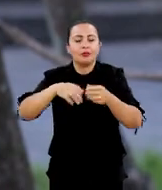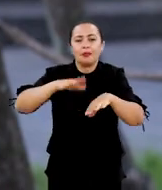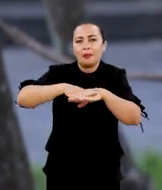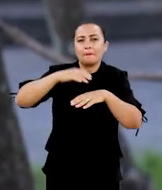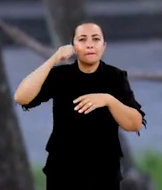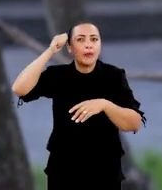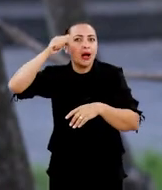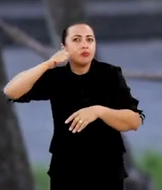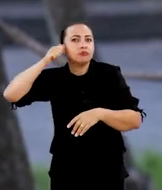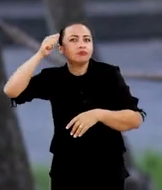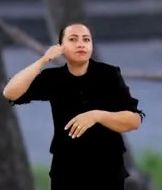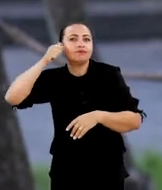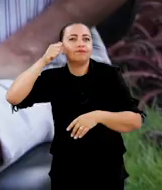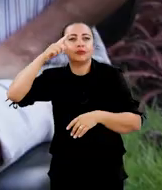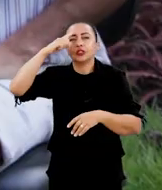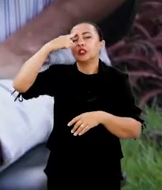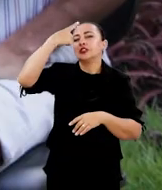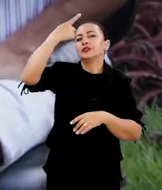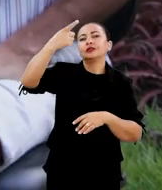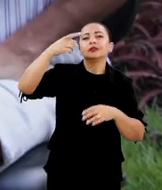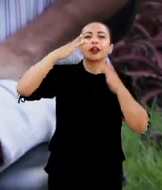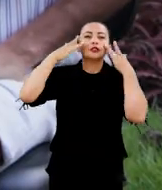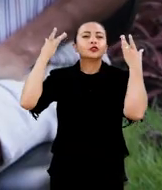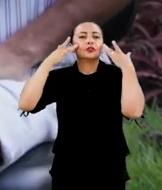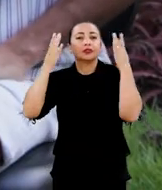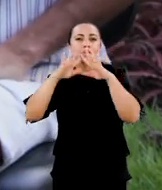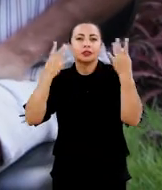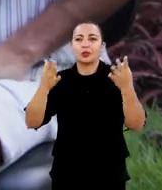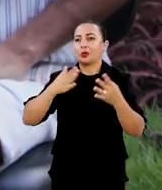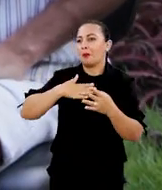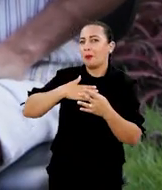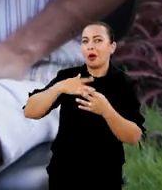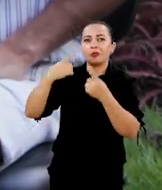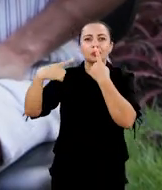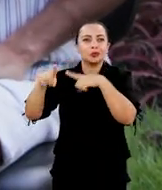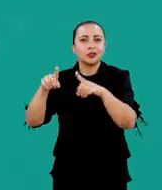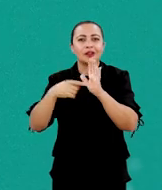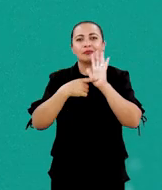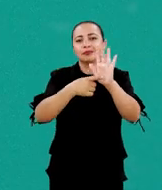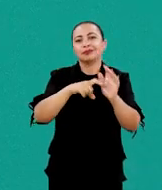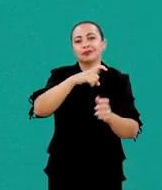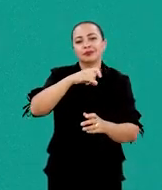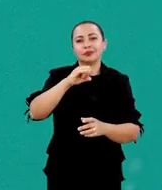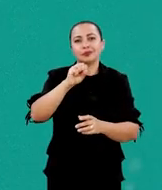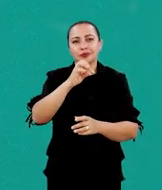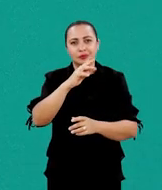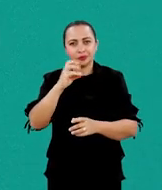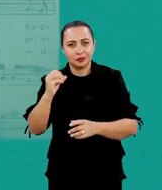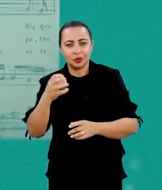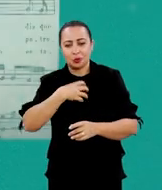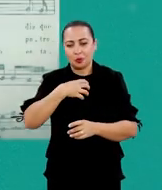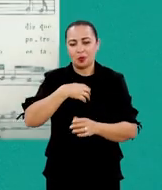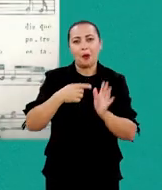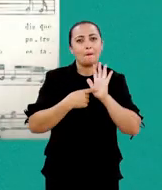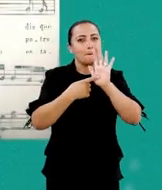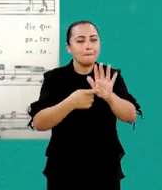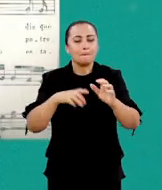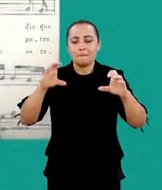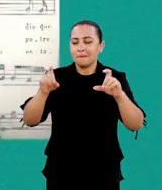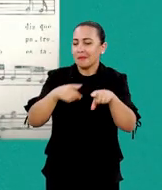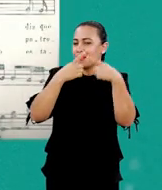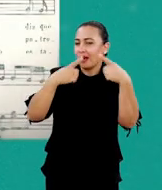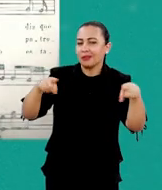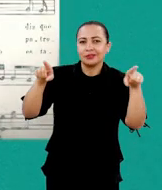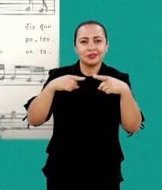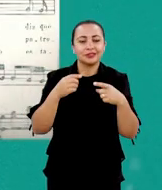de uma forma mais artística e é essa a ideia do espetáculo tanto do dele quanto do meu apresentar Xisto Bahia apresentar esse